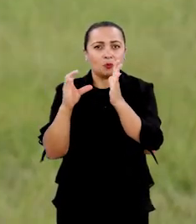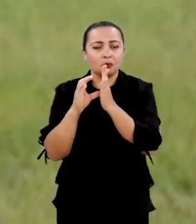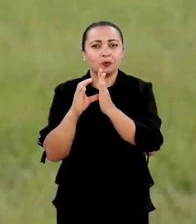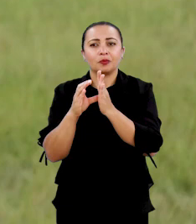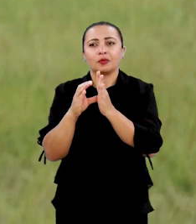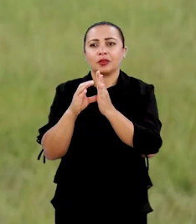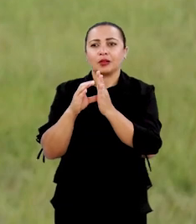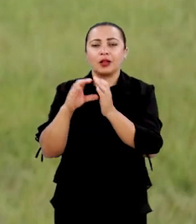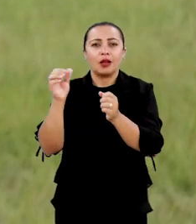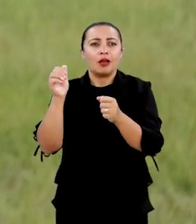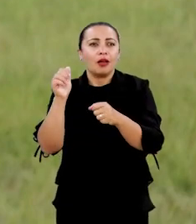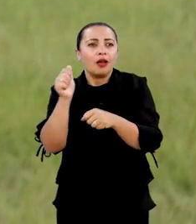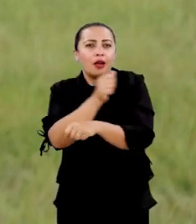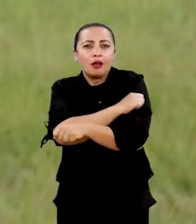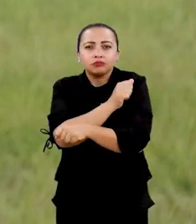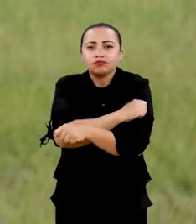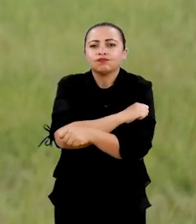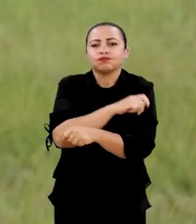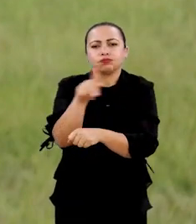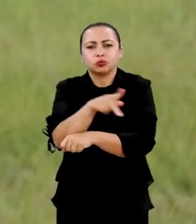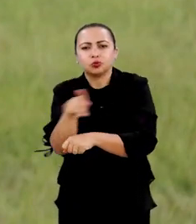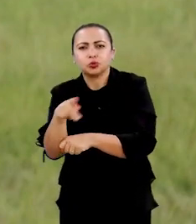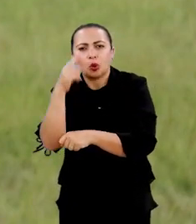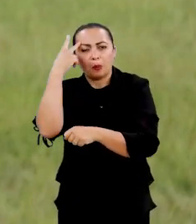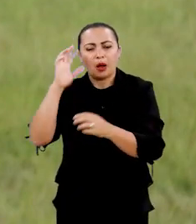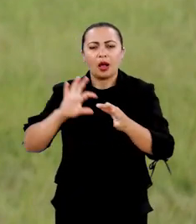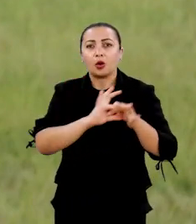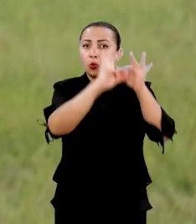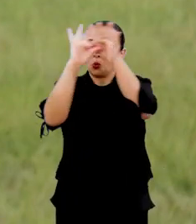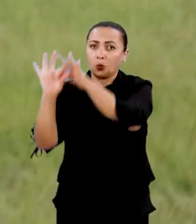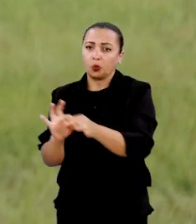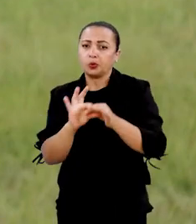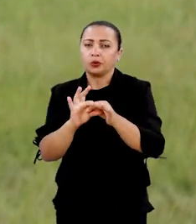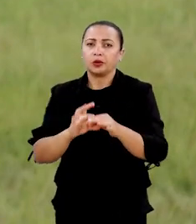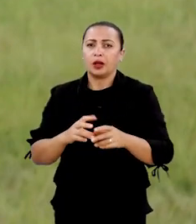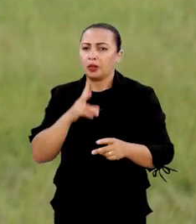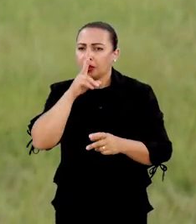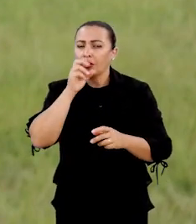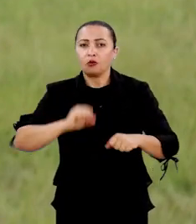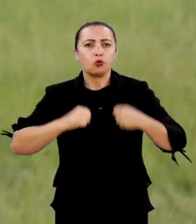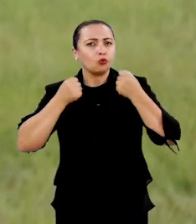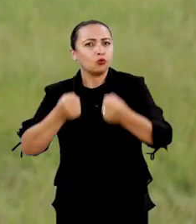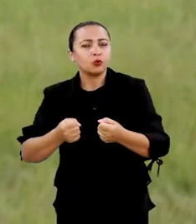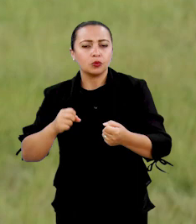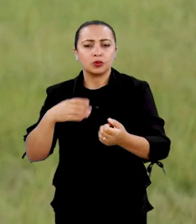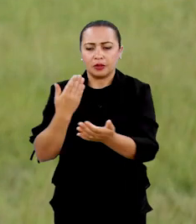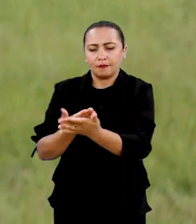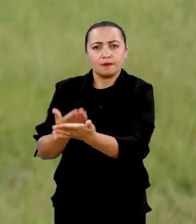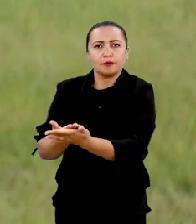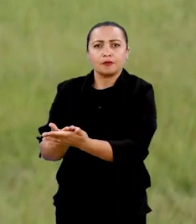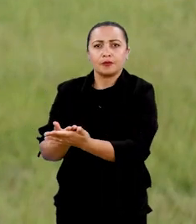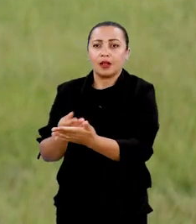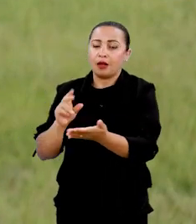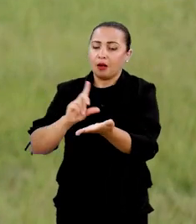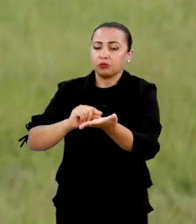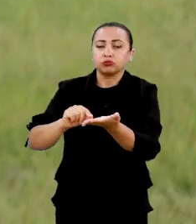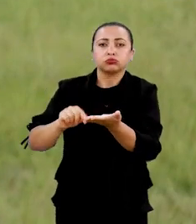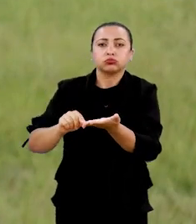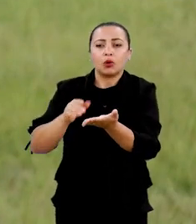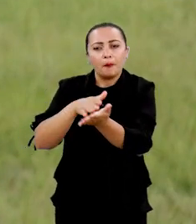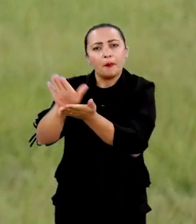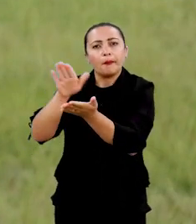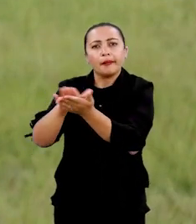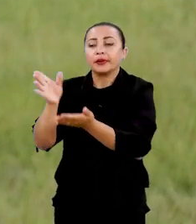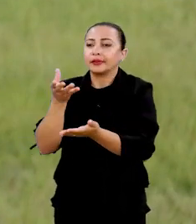comunidade docente e decente da UEMA para se unirem ao esforço que nós fazemos. Nós estamos também publicando alguns